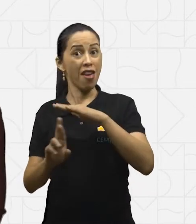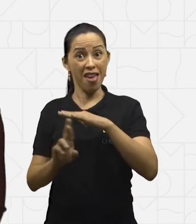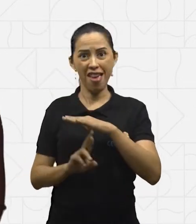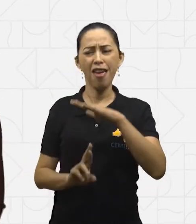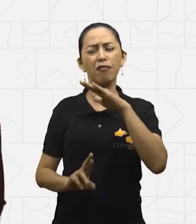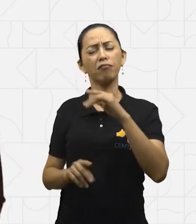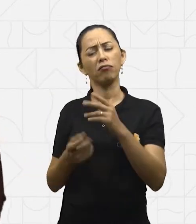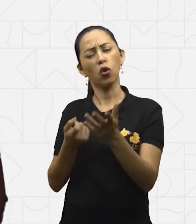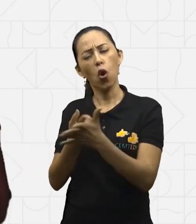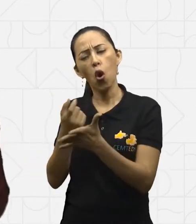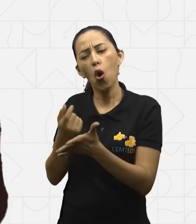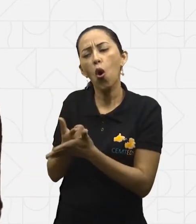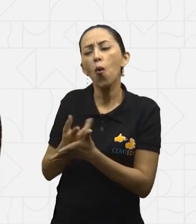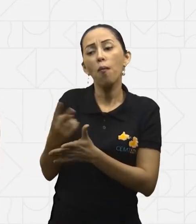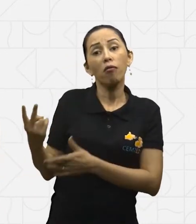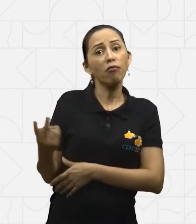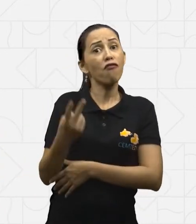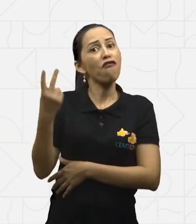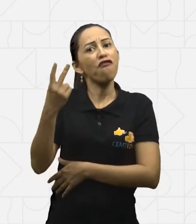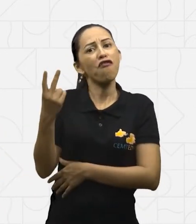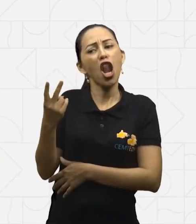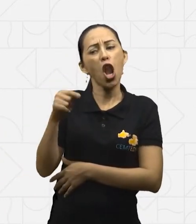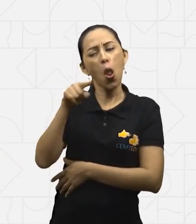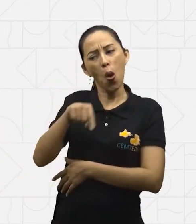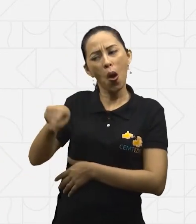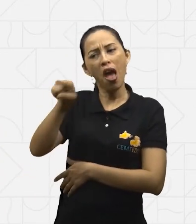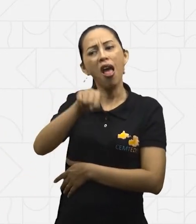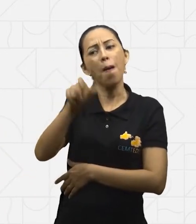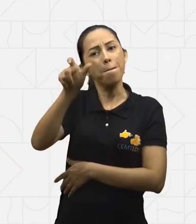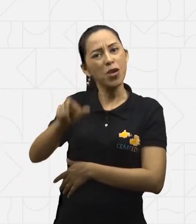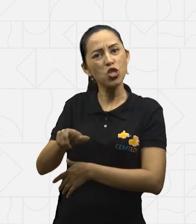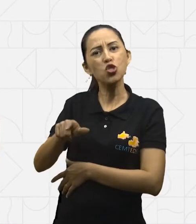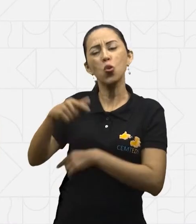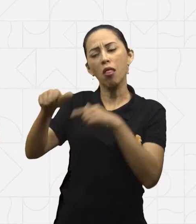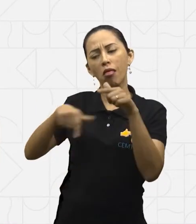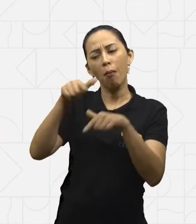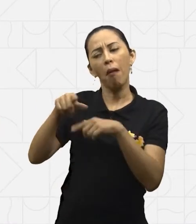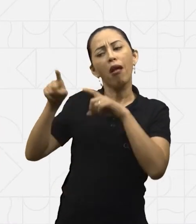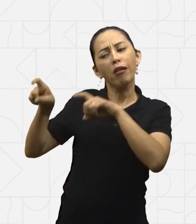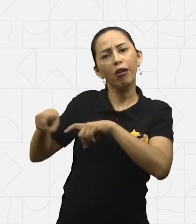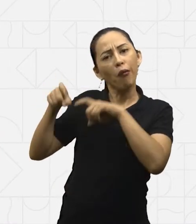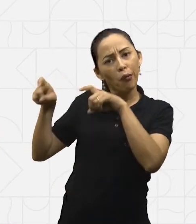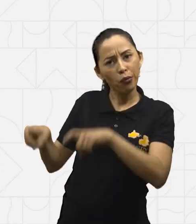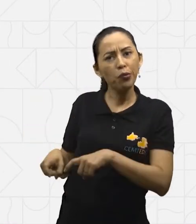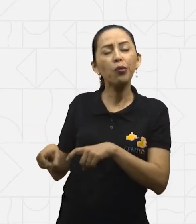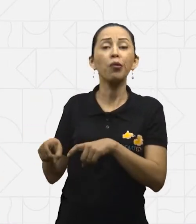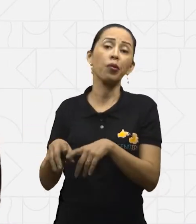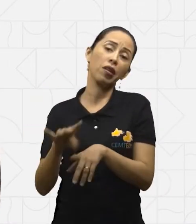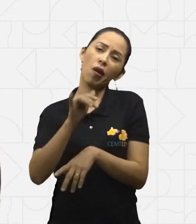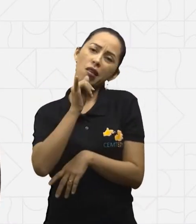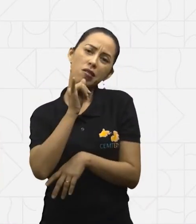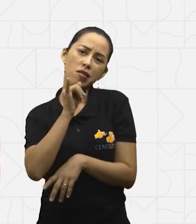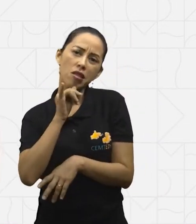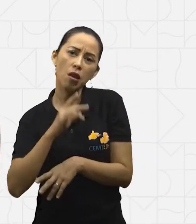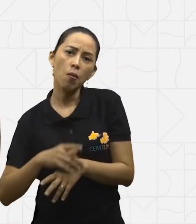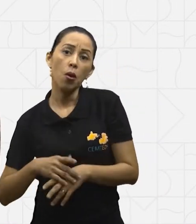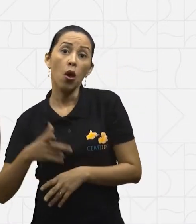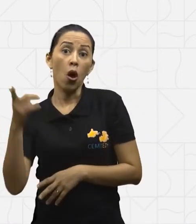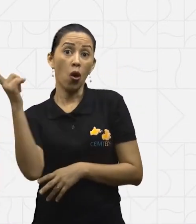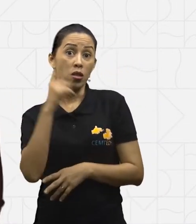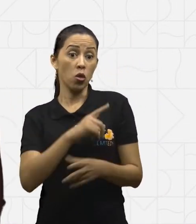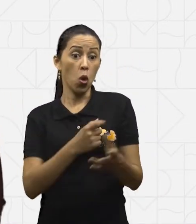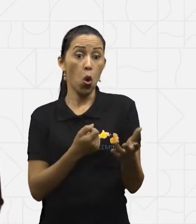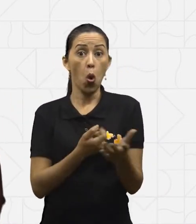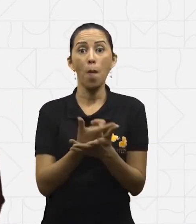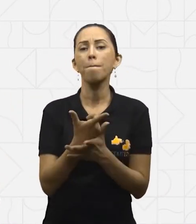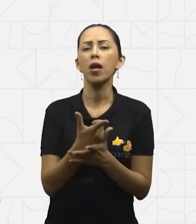locais. Então, a gente consegue comprar, por exemplo, um ramo de couve que é em torno de R$,00 nas feiras.